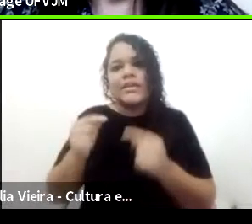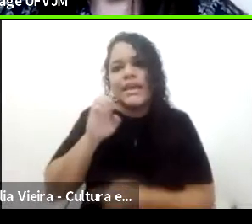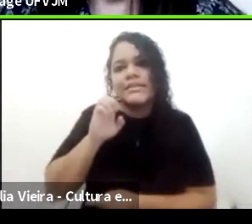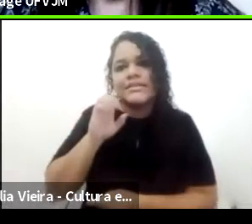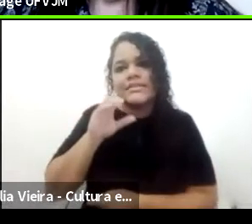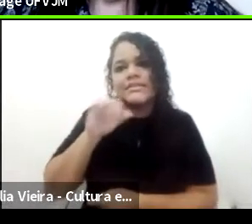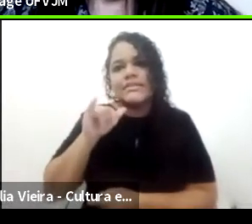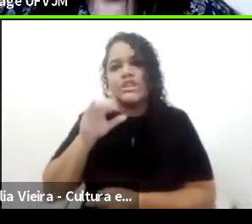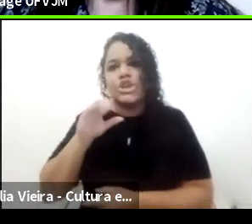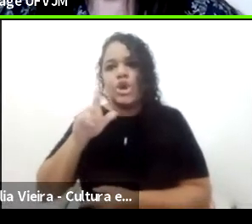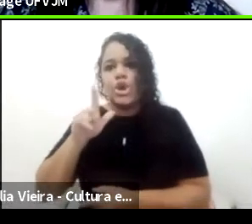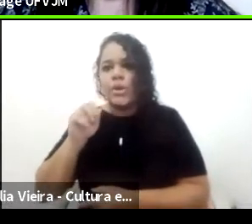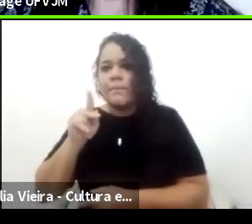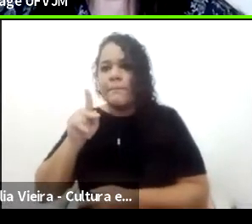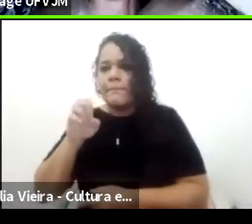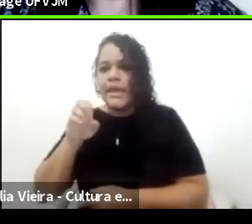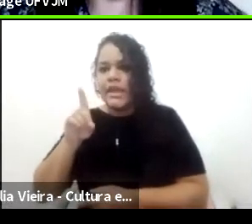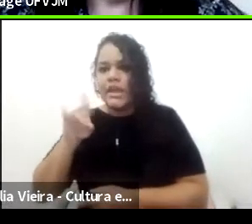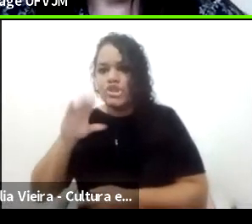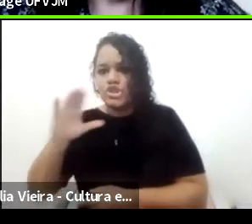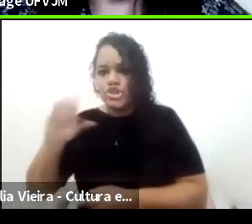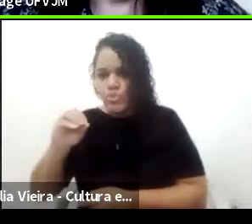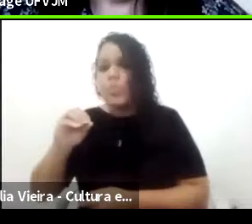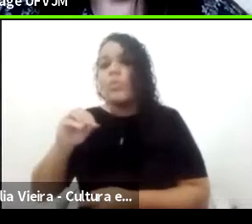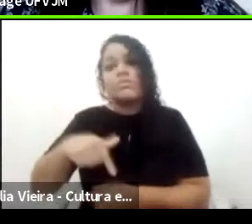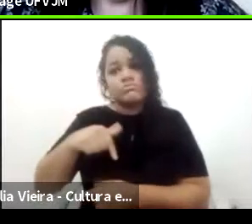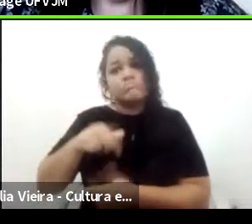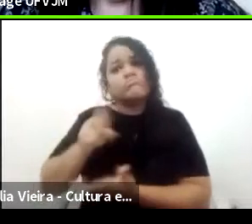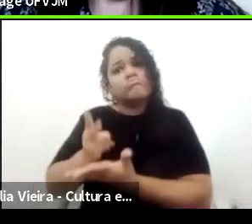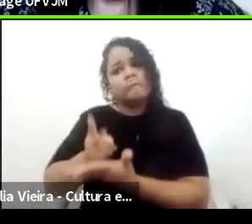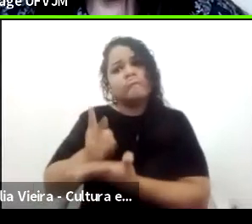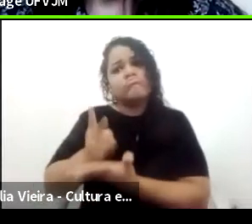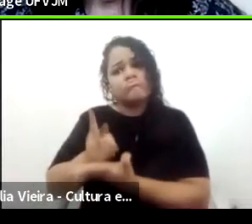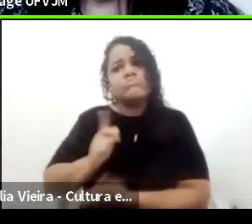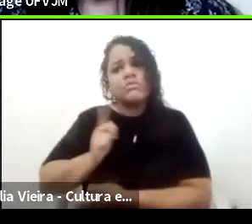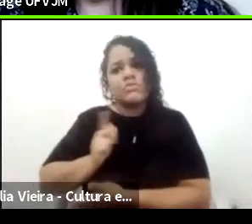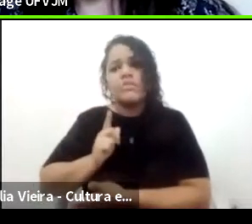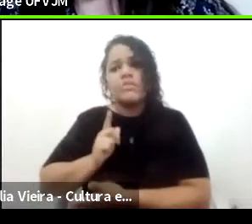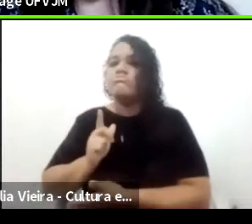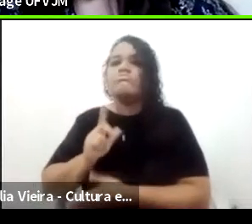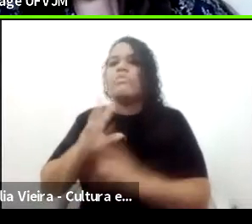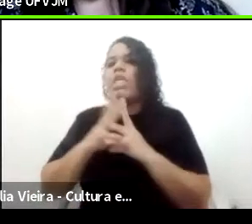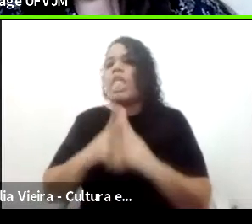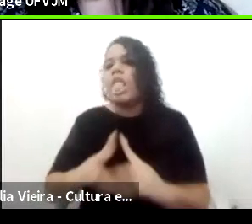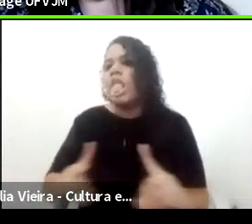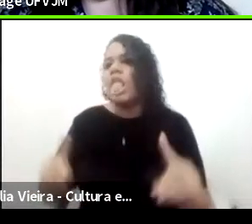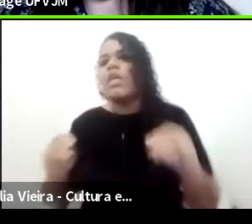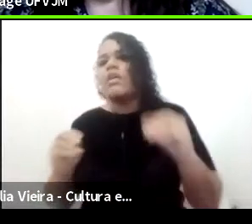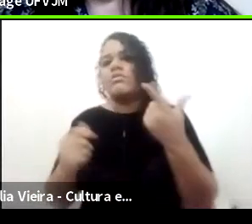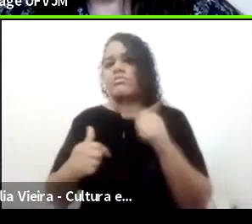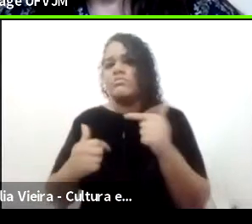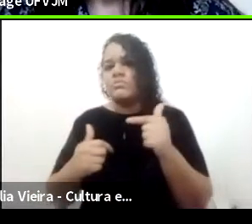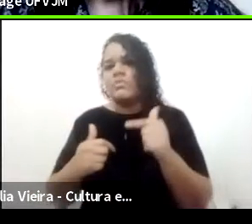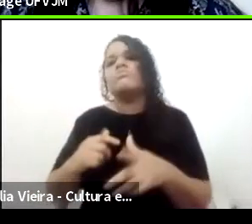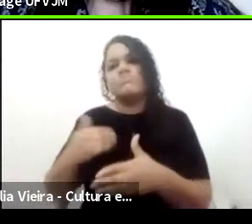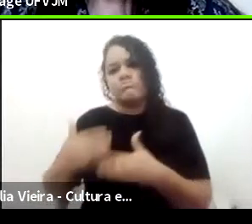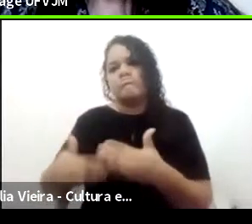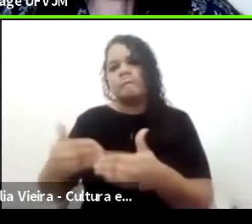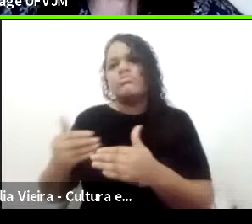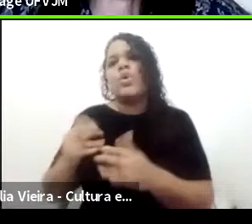permanência, né? Não é algo que deixa de existir, né? Então, você tem continuidade nessa formação, né?